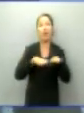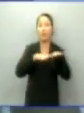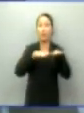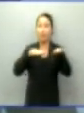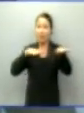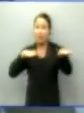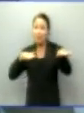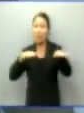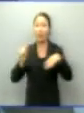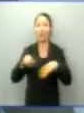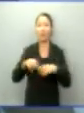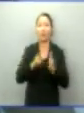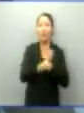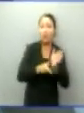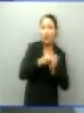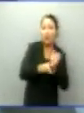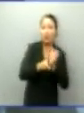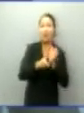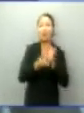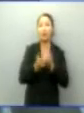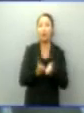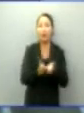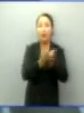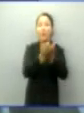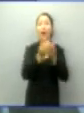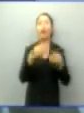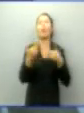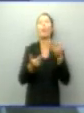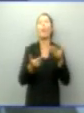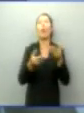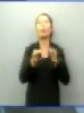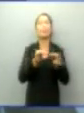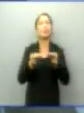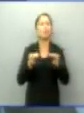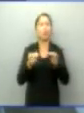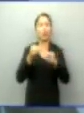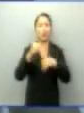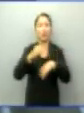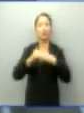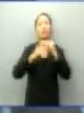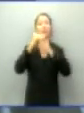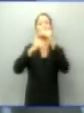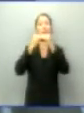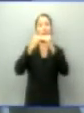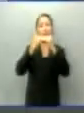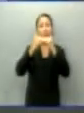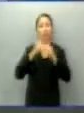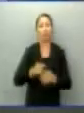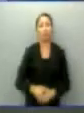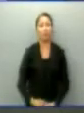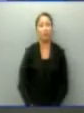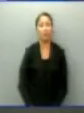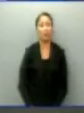ferrovia, a questão rodoviária. Quais são as propostas do senhor para melhorar a logística do nosso Estado?